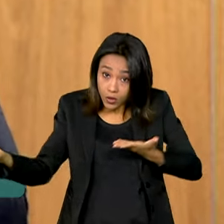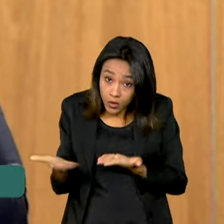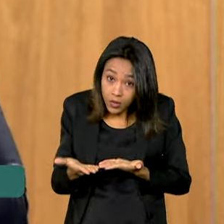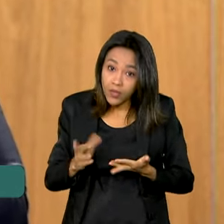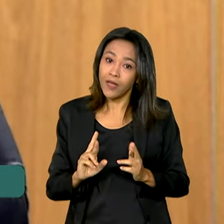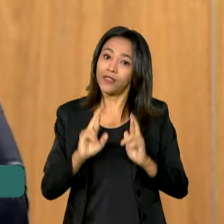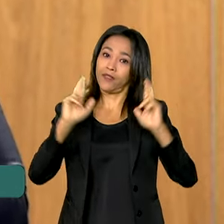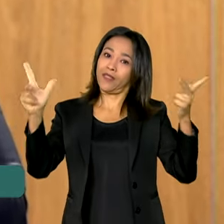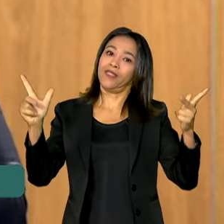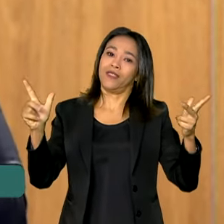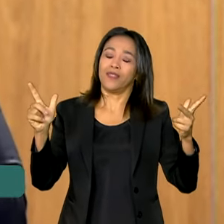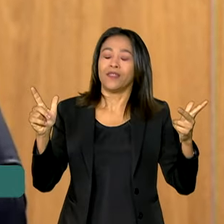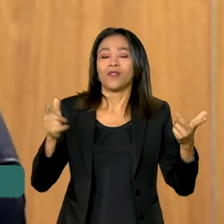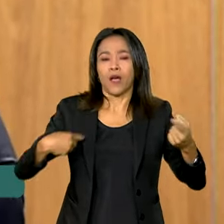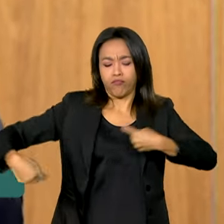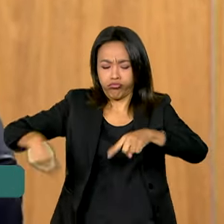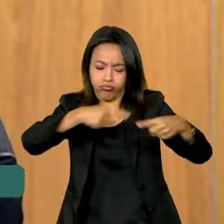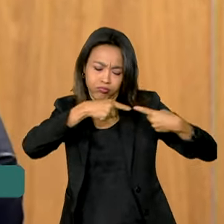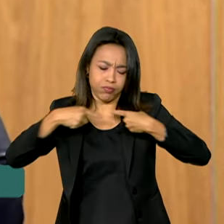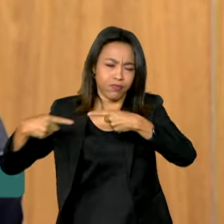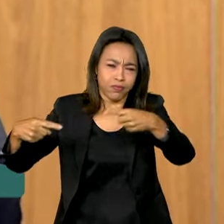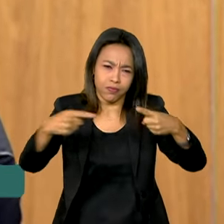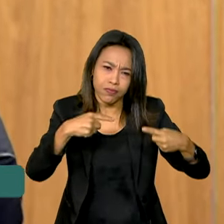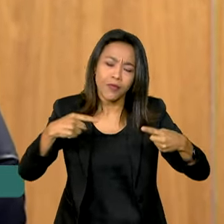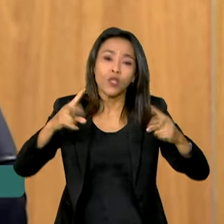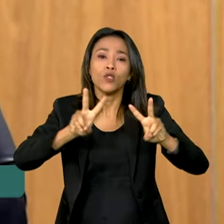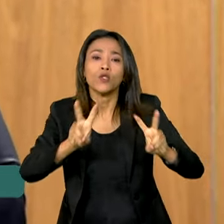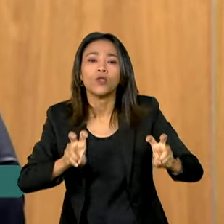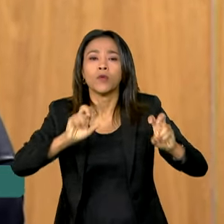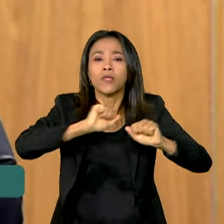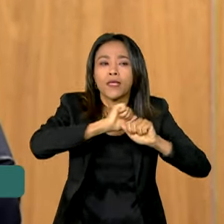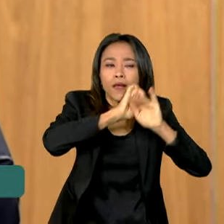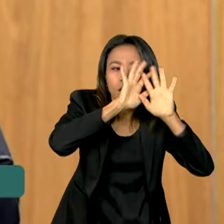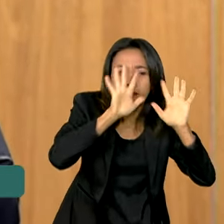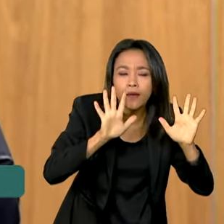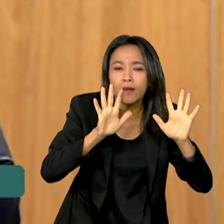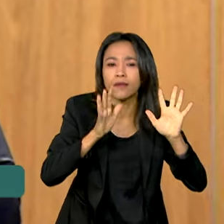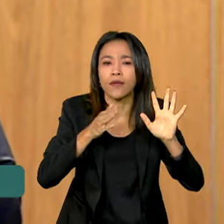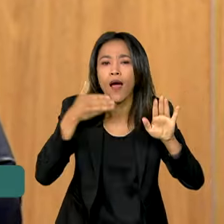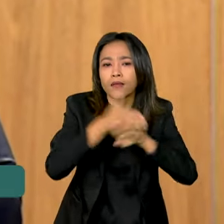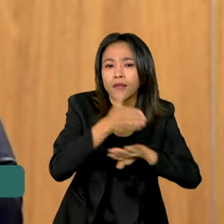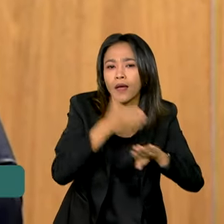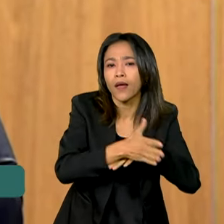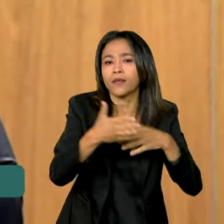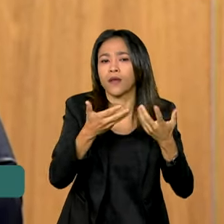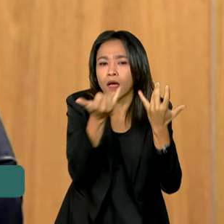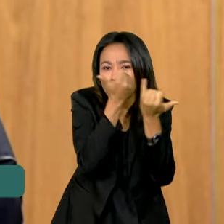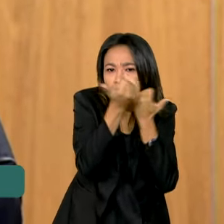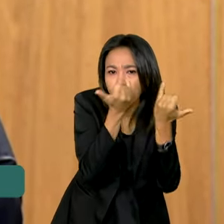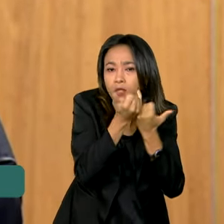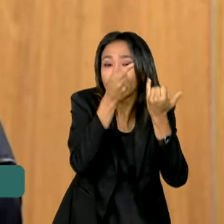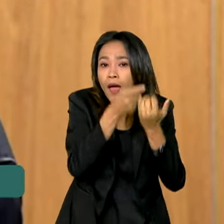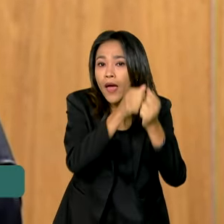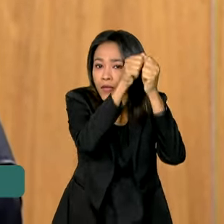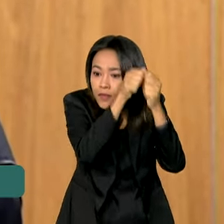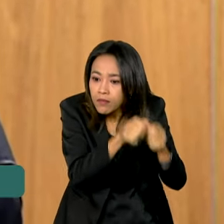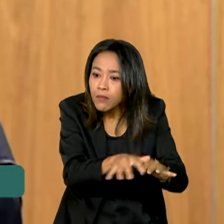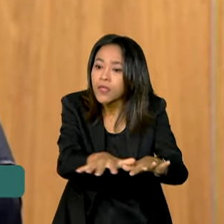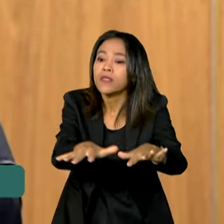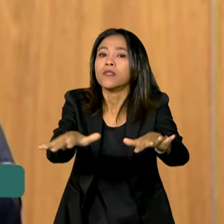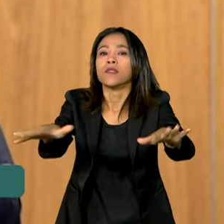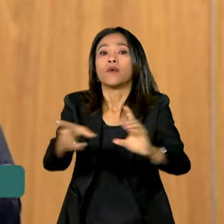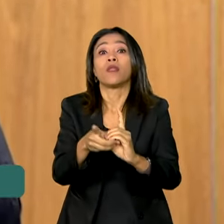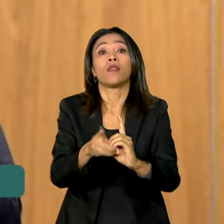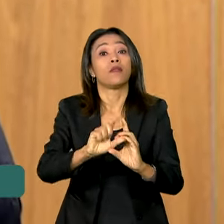isso. Hoje, o debate sobre transparência, o debate sobre acesso à informação, é um debate sobre expansão e consolidação da